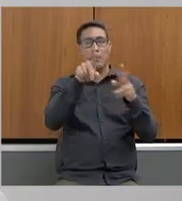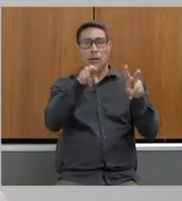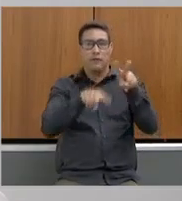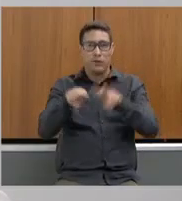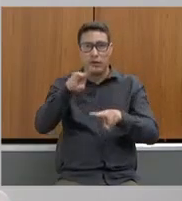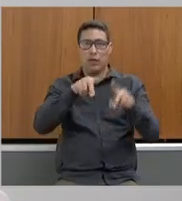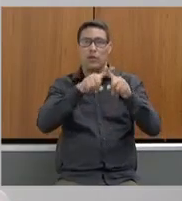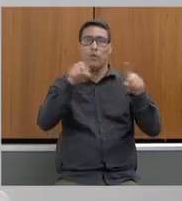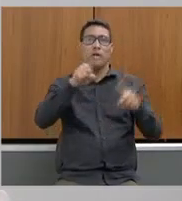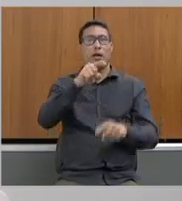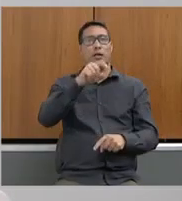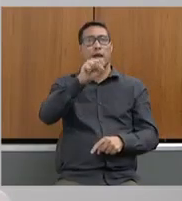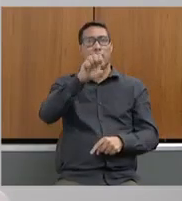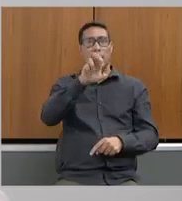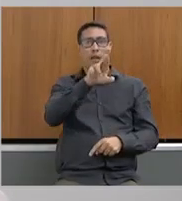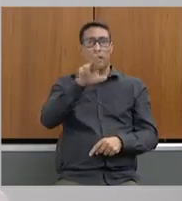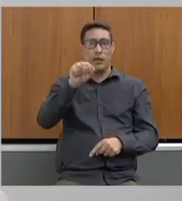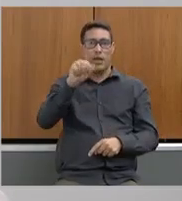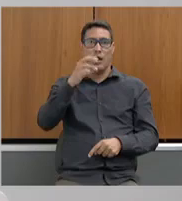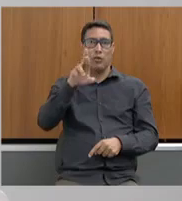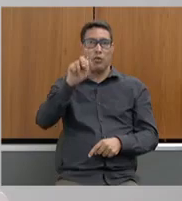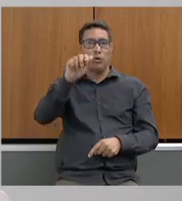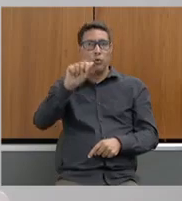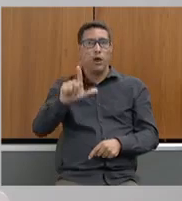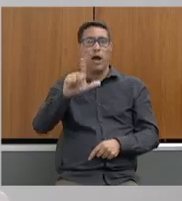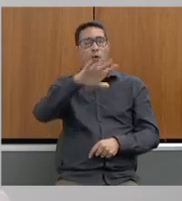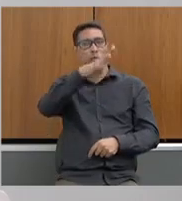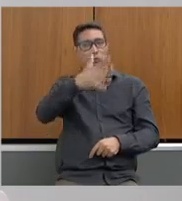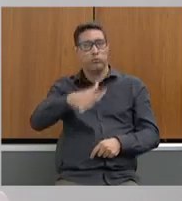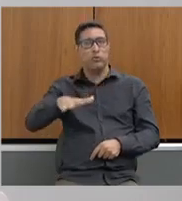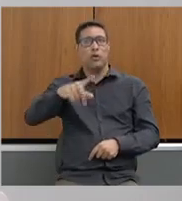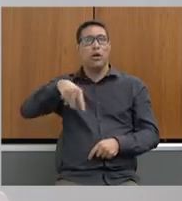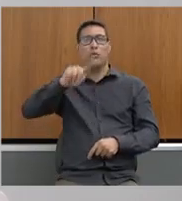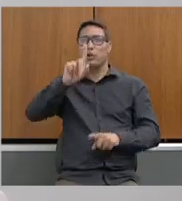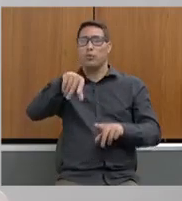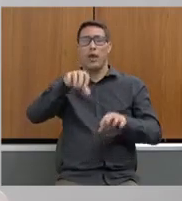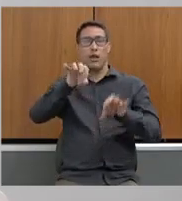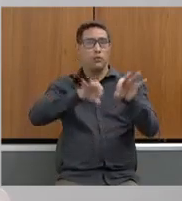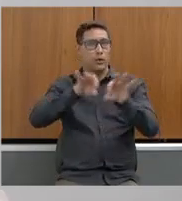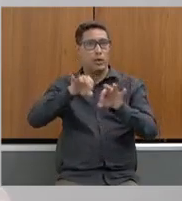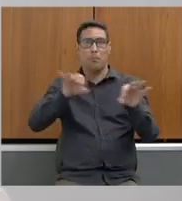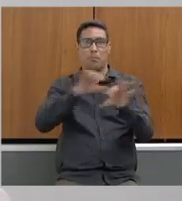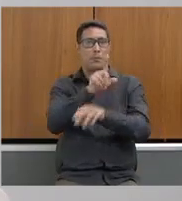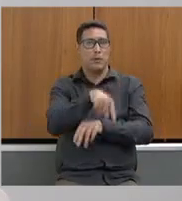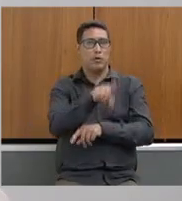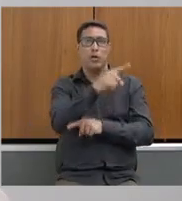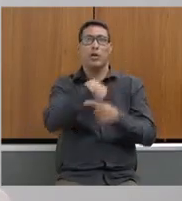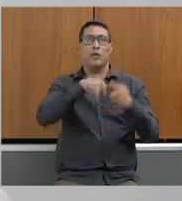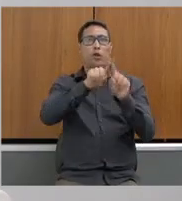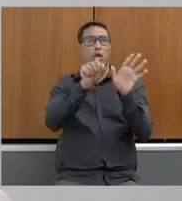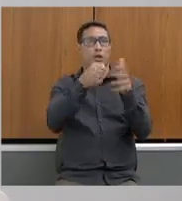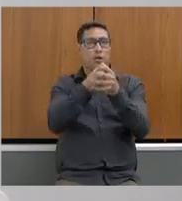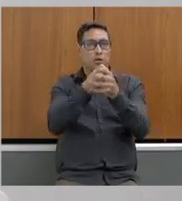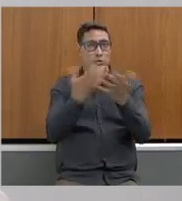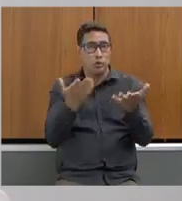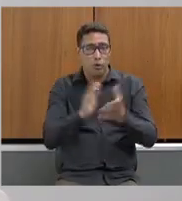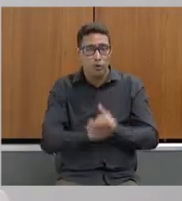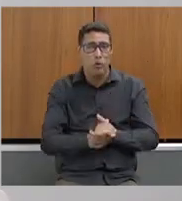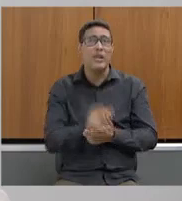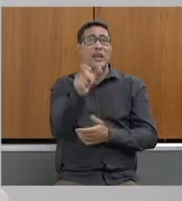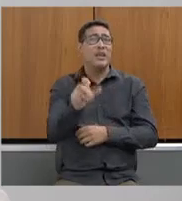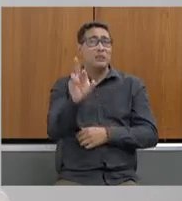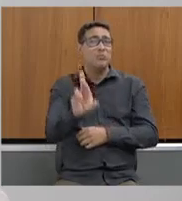do Curral, que não é documento preparatório, também foi considerado documento sigiloso. Quem é que determina esses